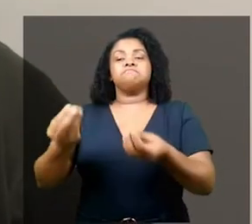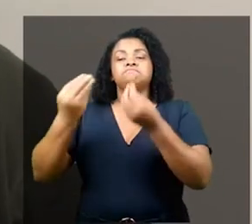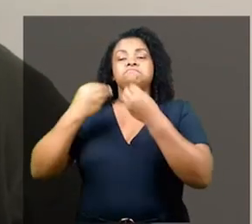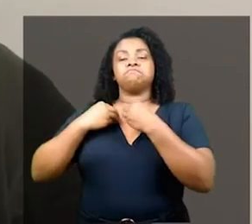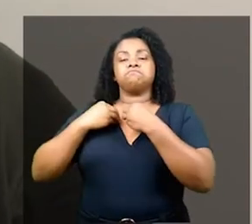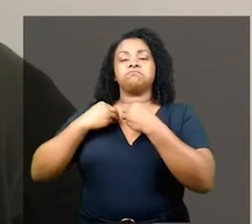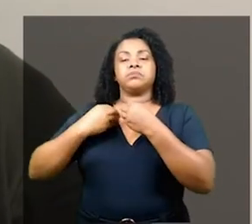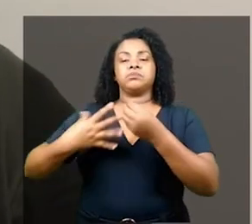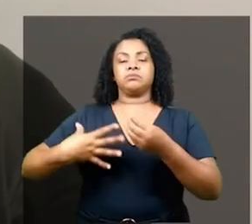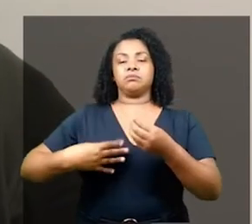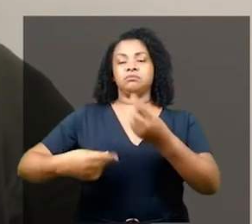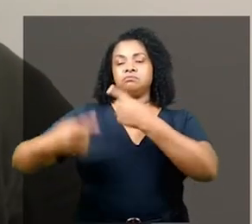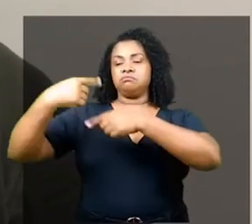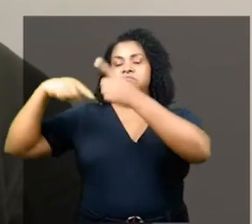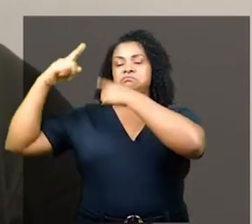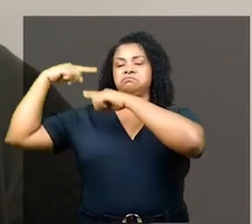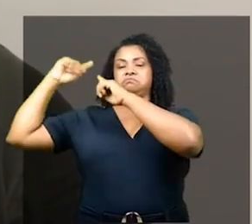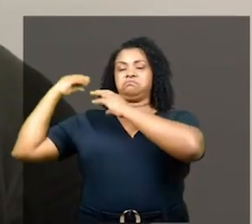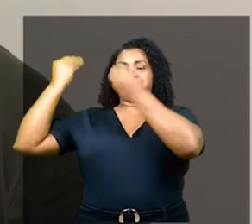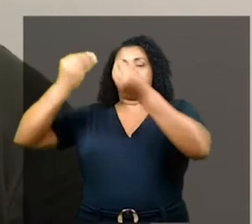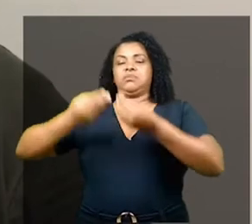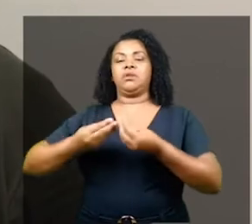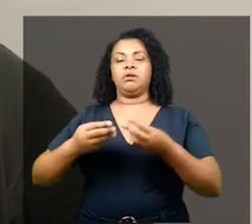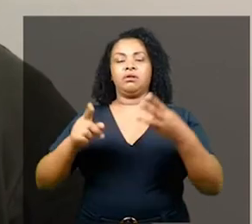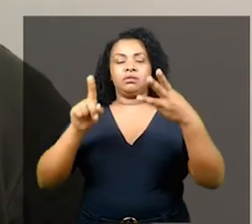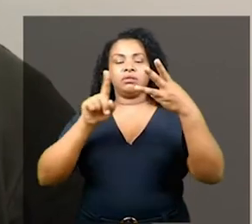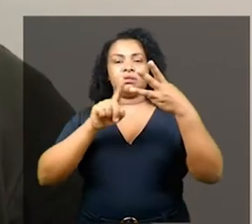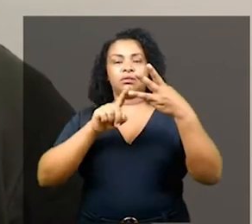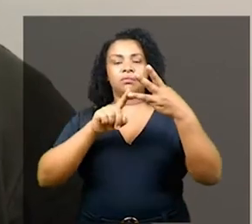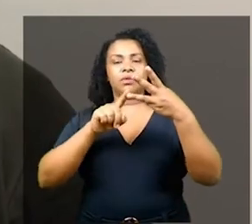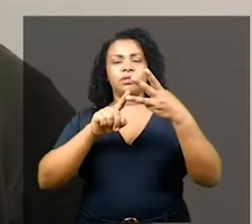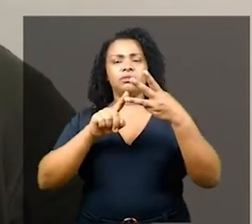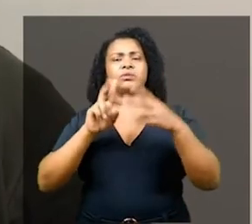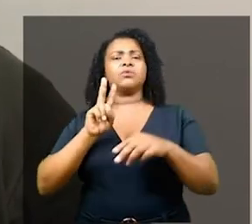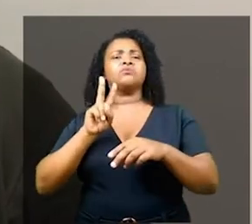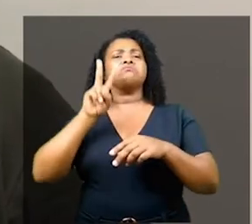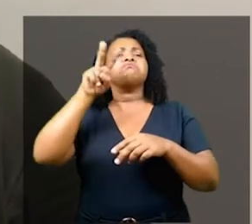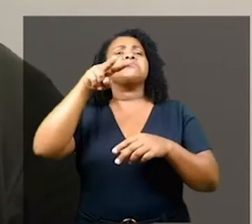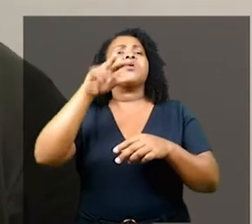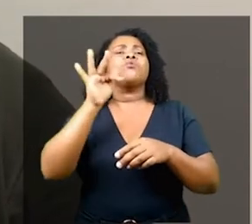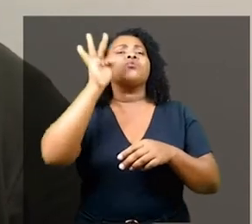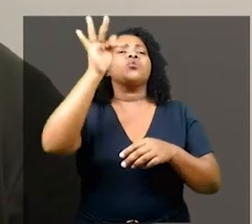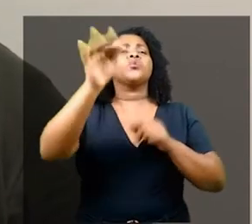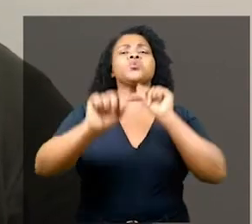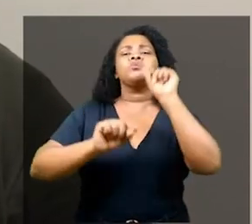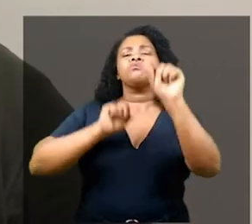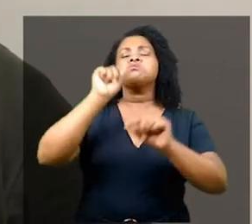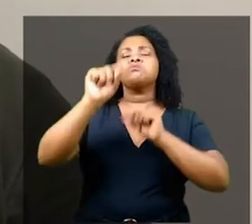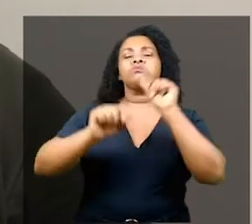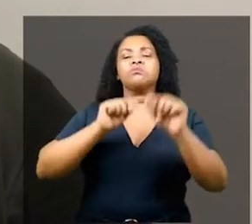ancestral e de perspectiva. Mais uma vez, agradecendo o convite e